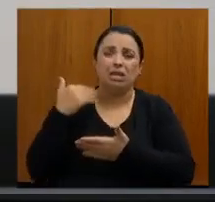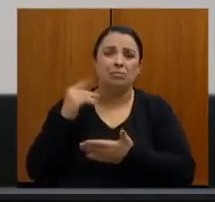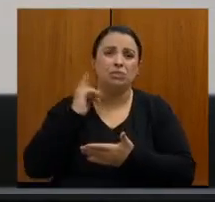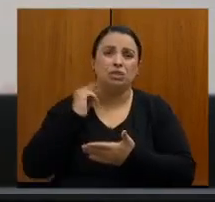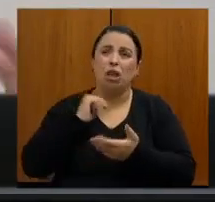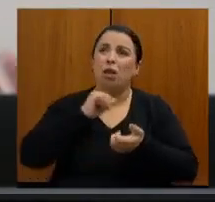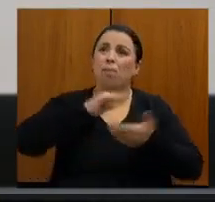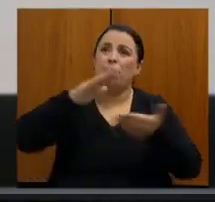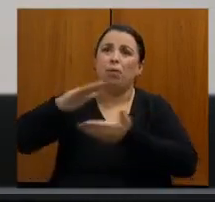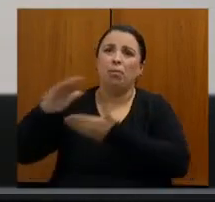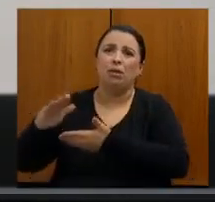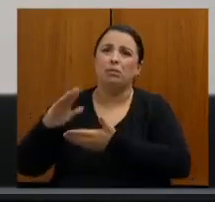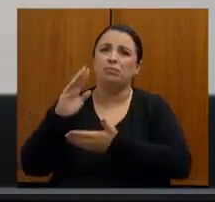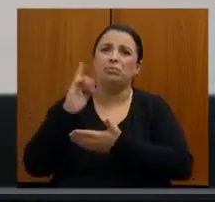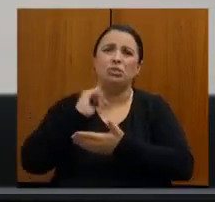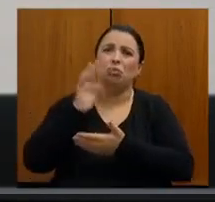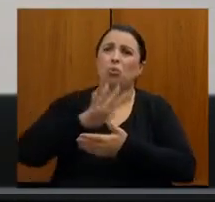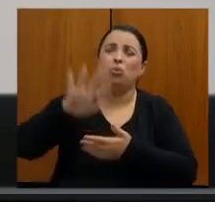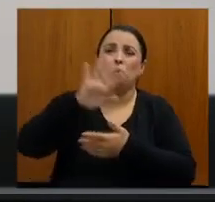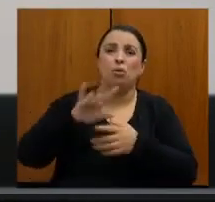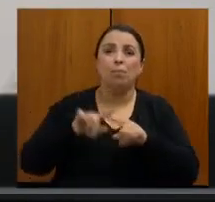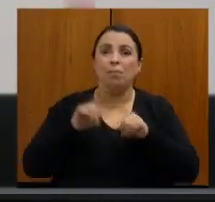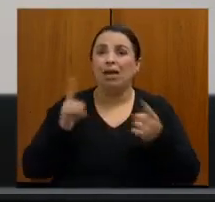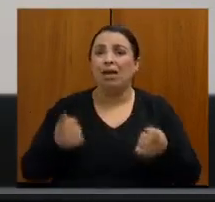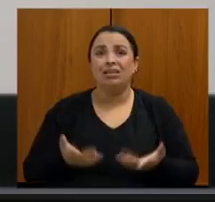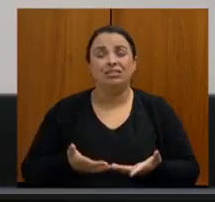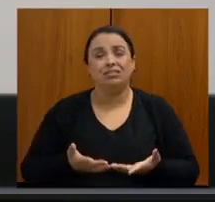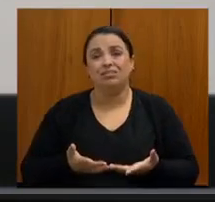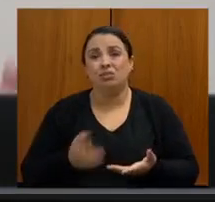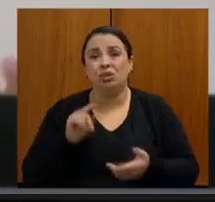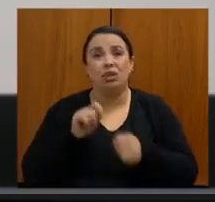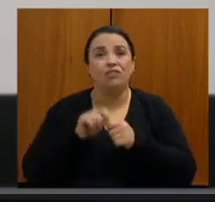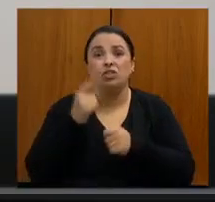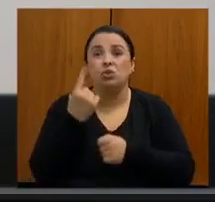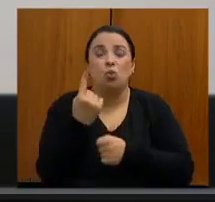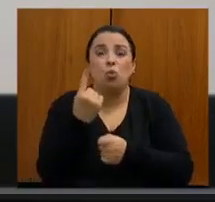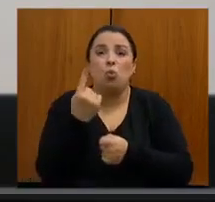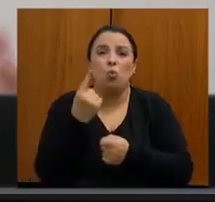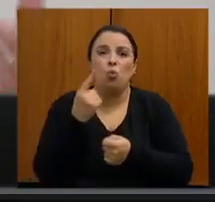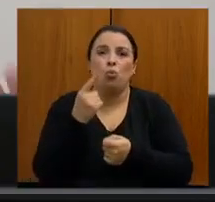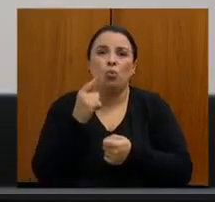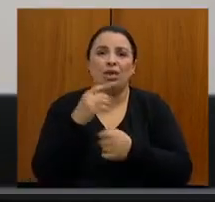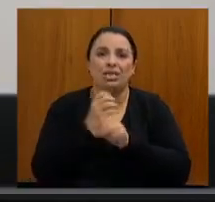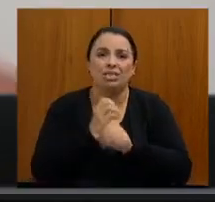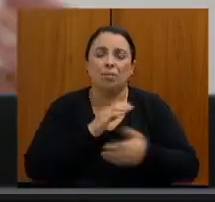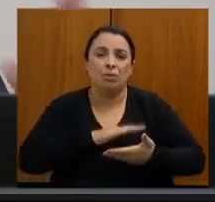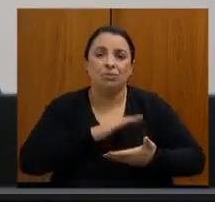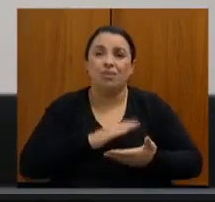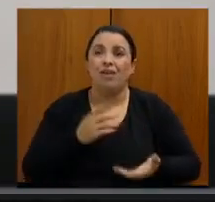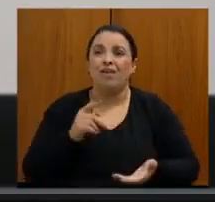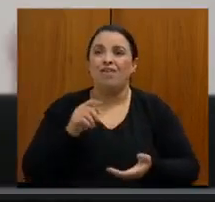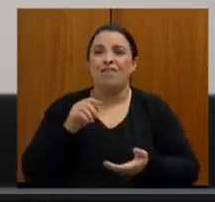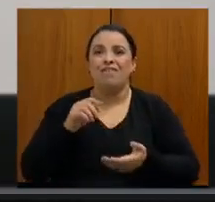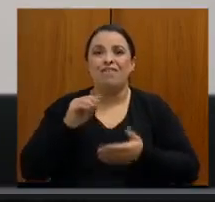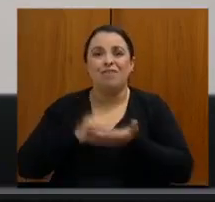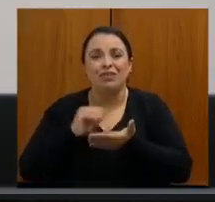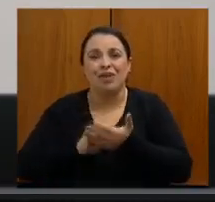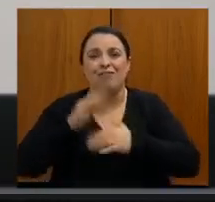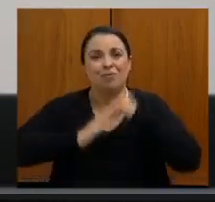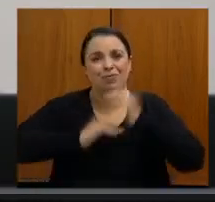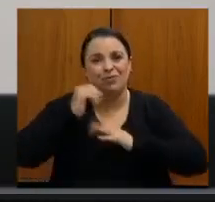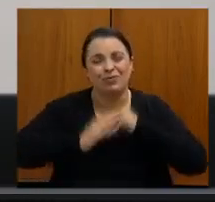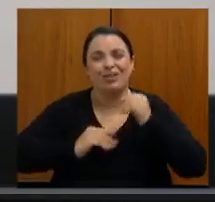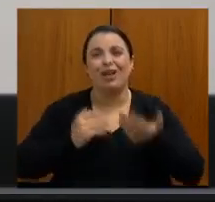nem chegou a fazer uma mamografia, porque não tinha como funcionar. Não tinha o técnico, radiologista, não tinha a